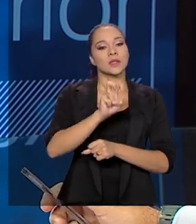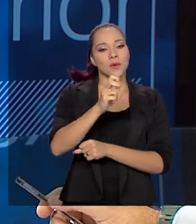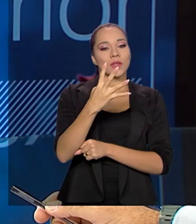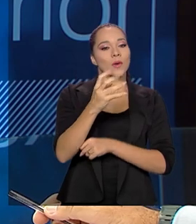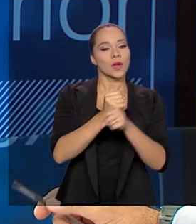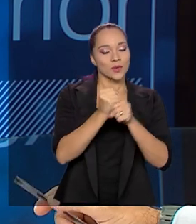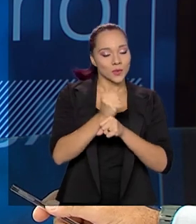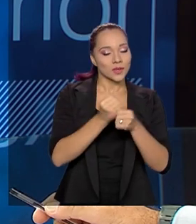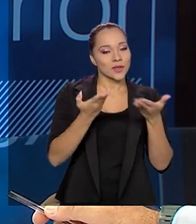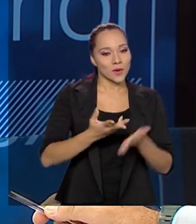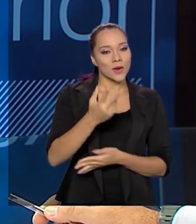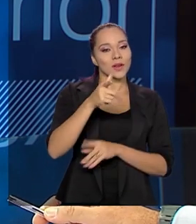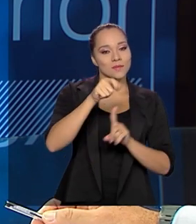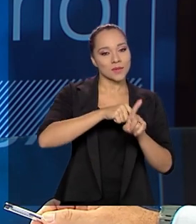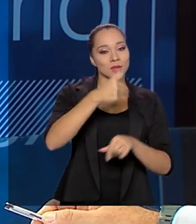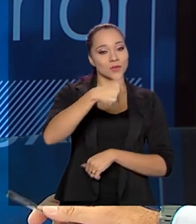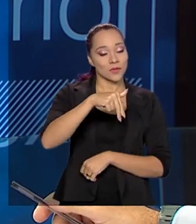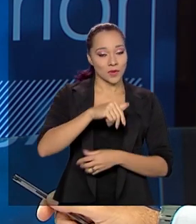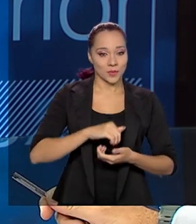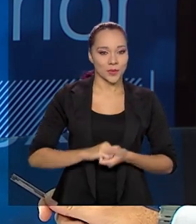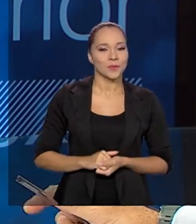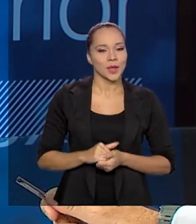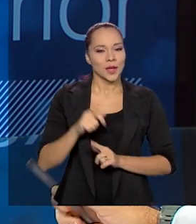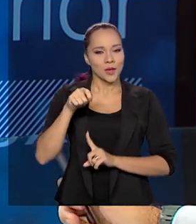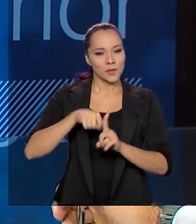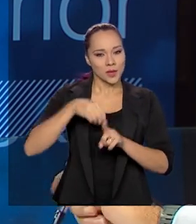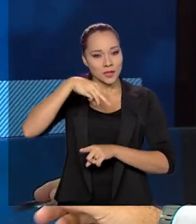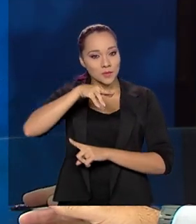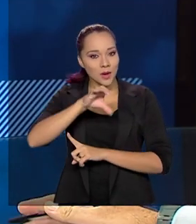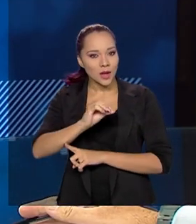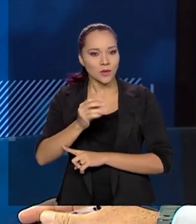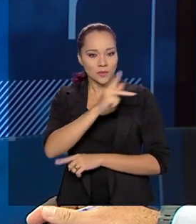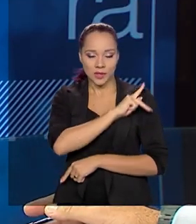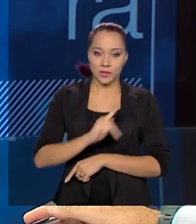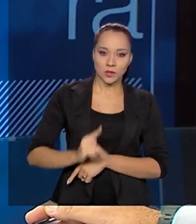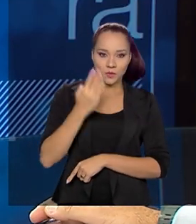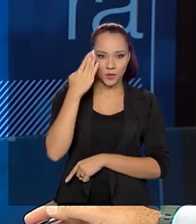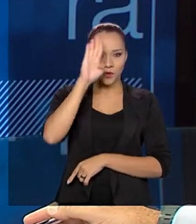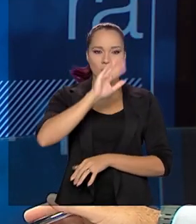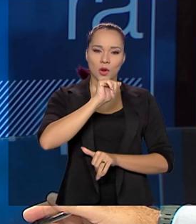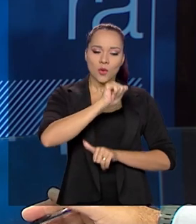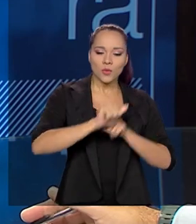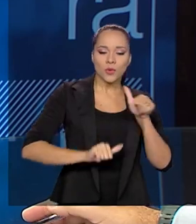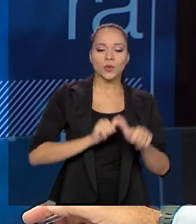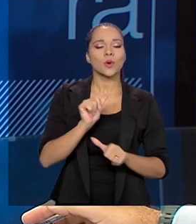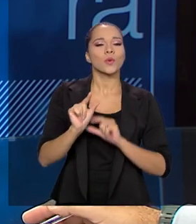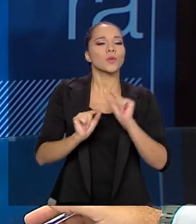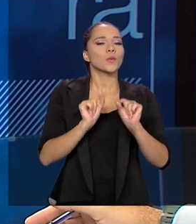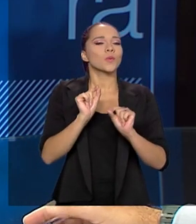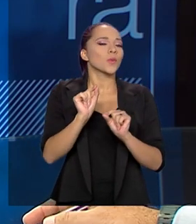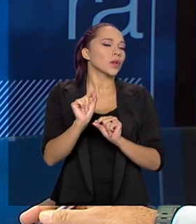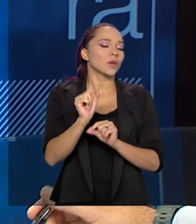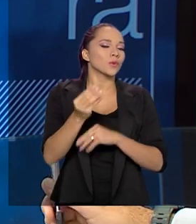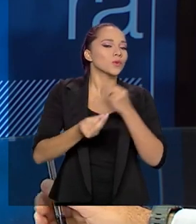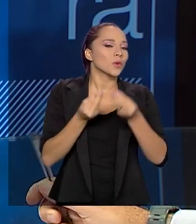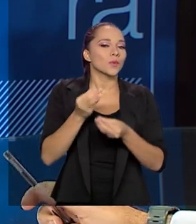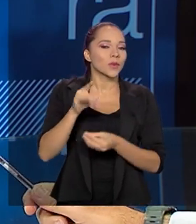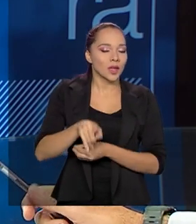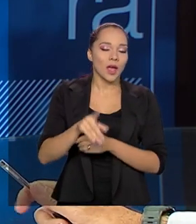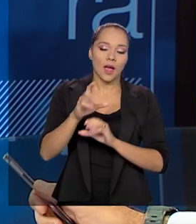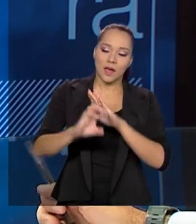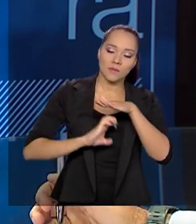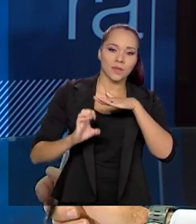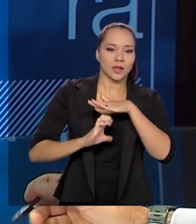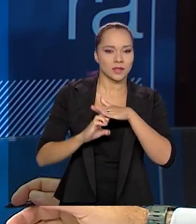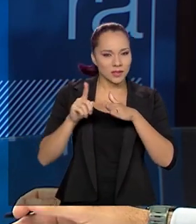mês de novembro. Em maio, o presidente Jair Bolsonaro mudou um pouquinho a figura jurídica da Embratur. Eu queria